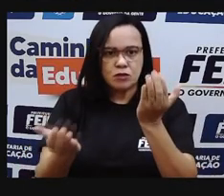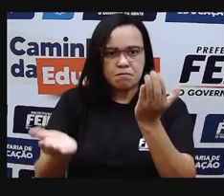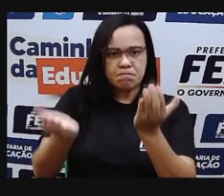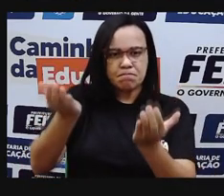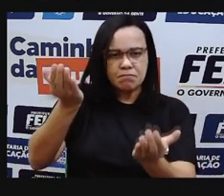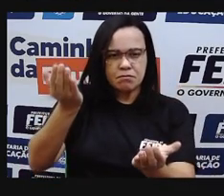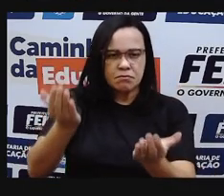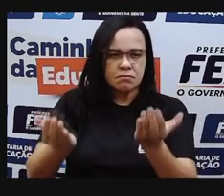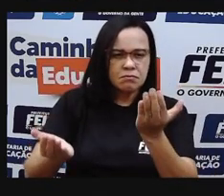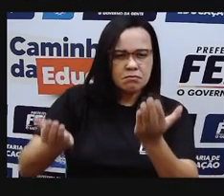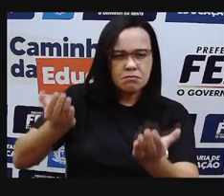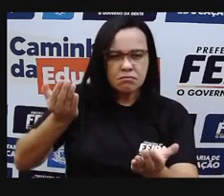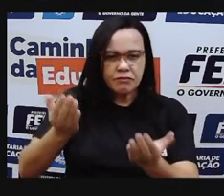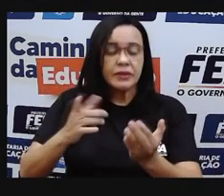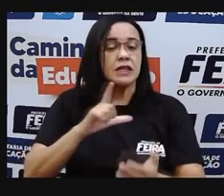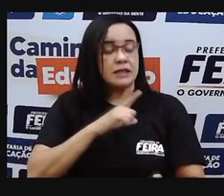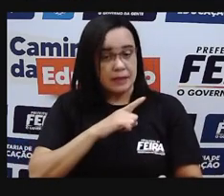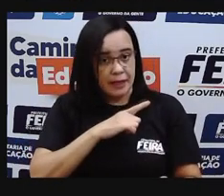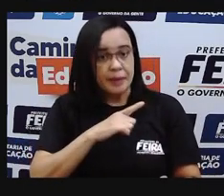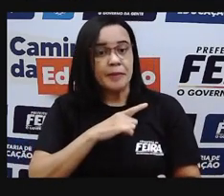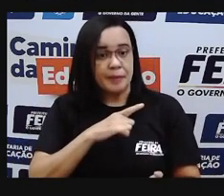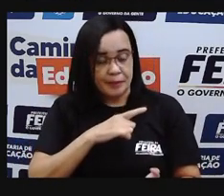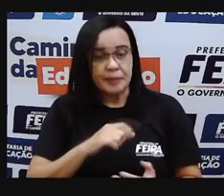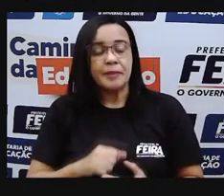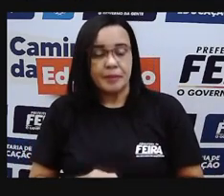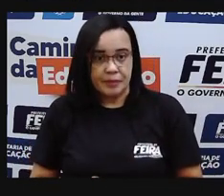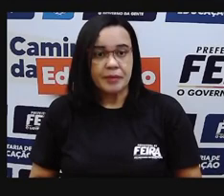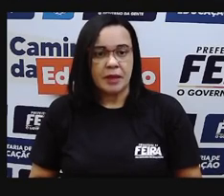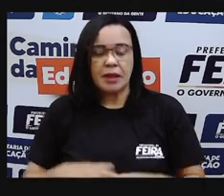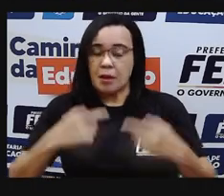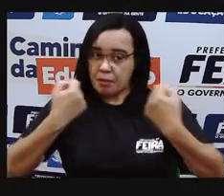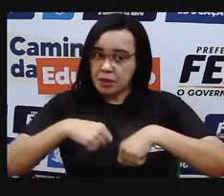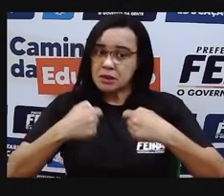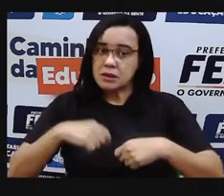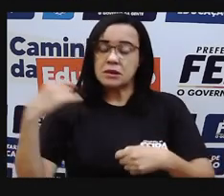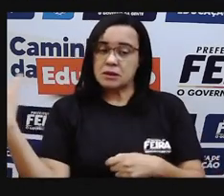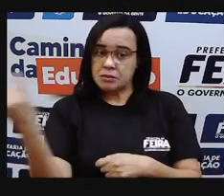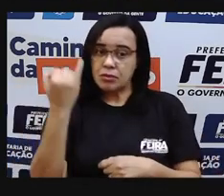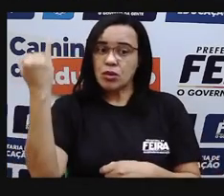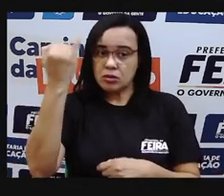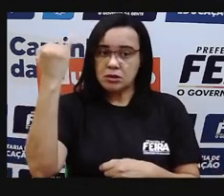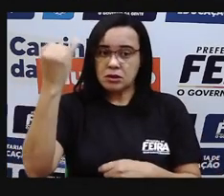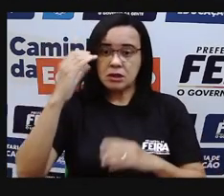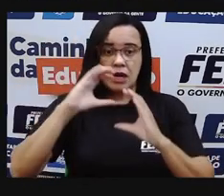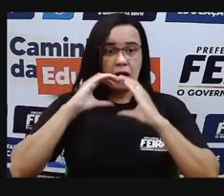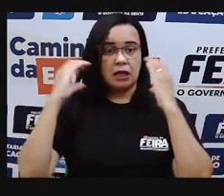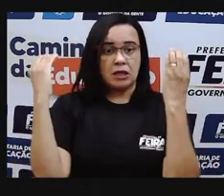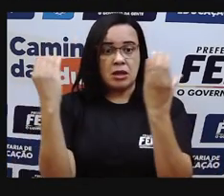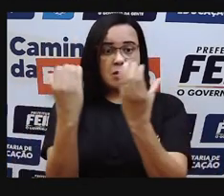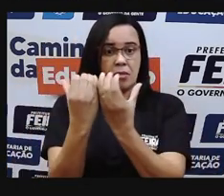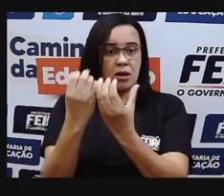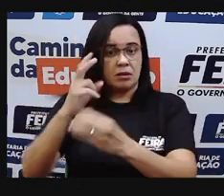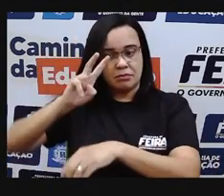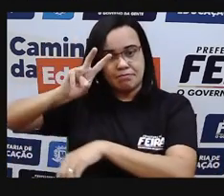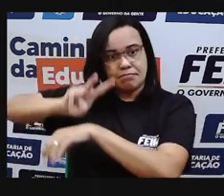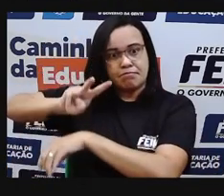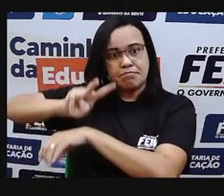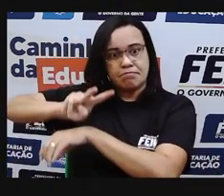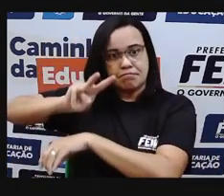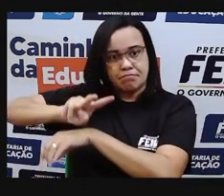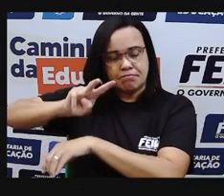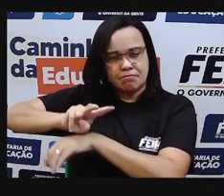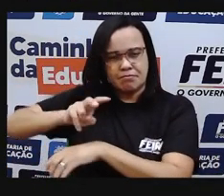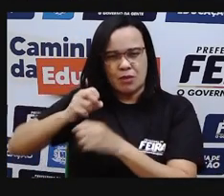ele precisa ser mediada, né, pela camada de ozônio. Tranquilo até aqui? Ok?